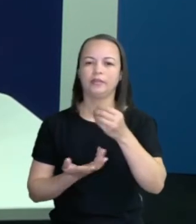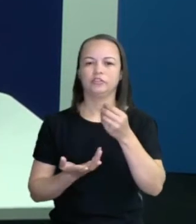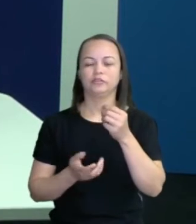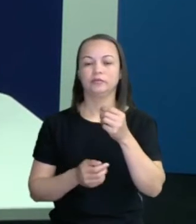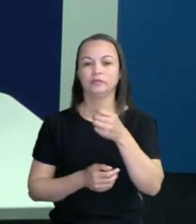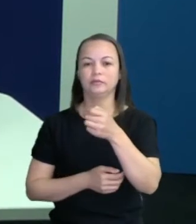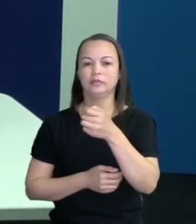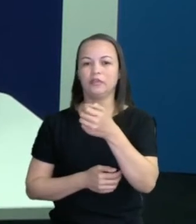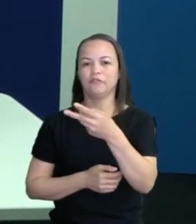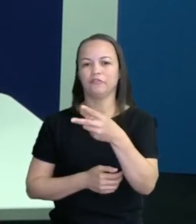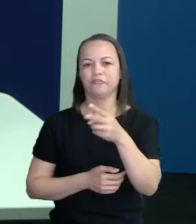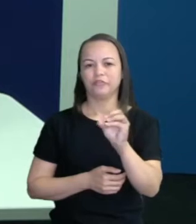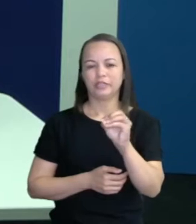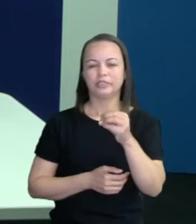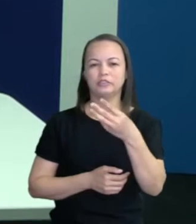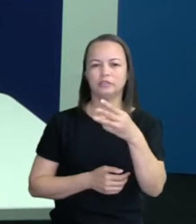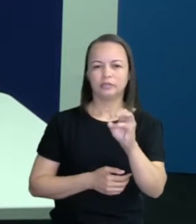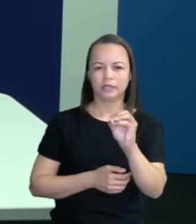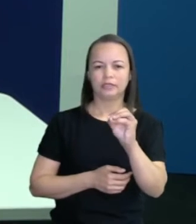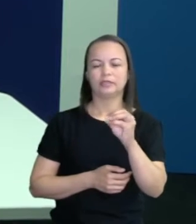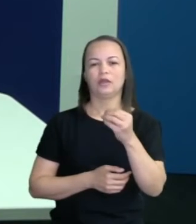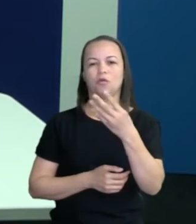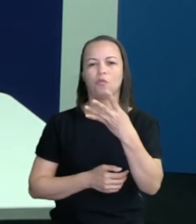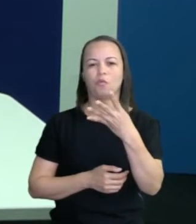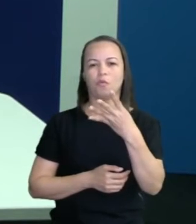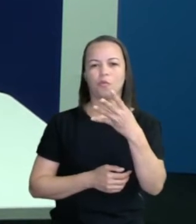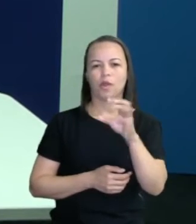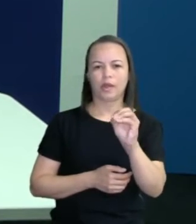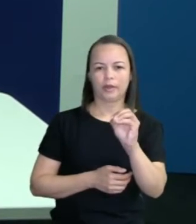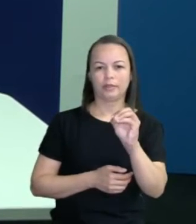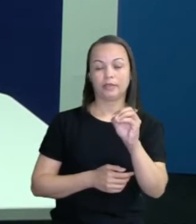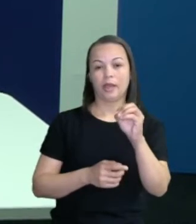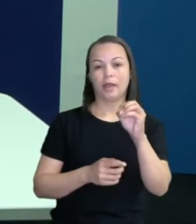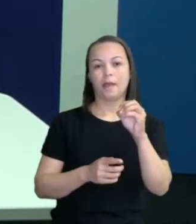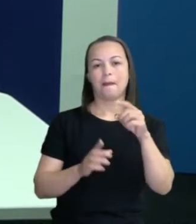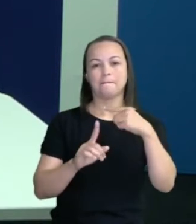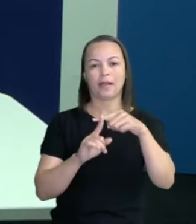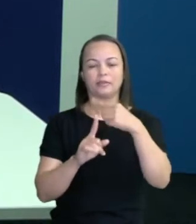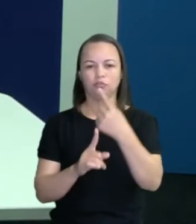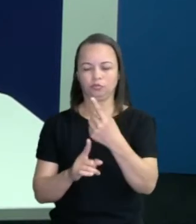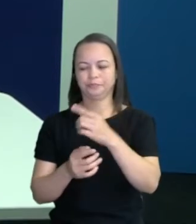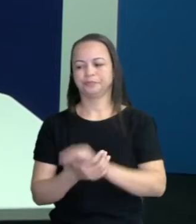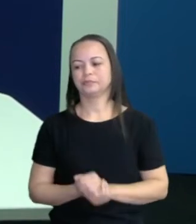30, 40 e 1. E eu quero tirar quem?